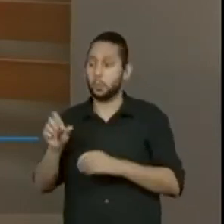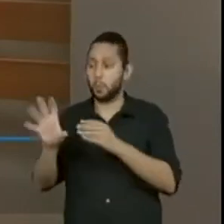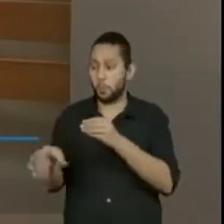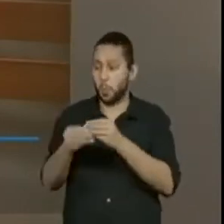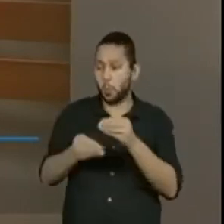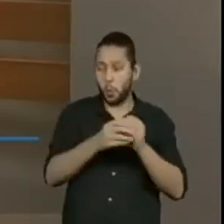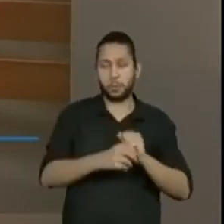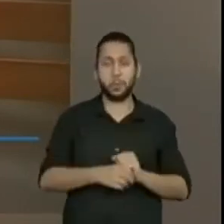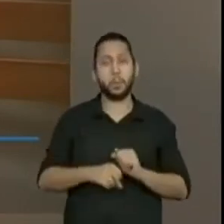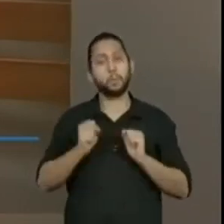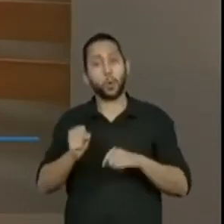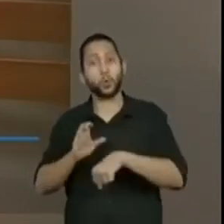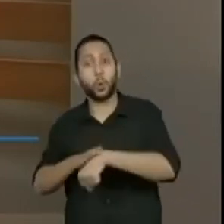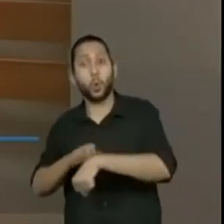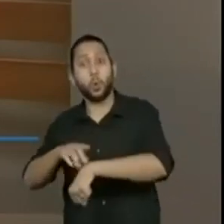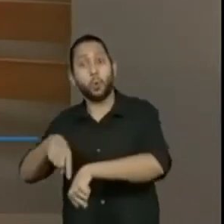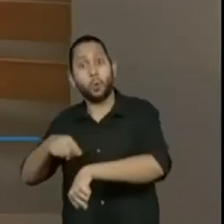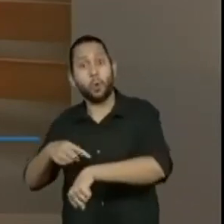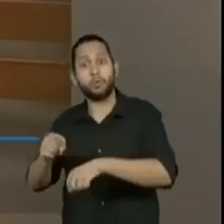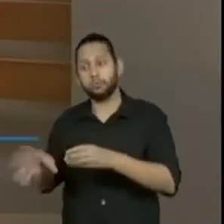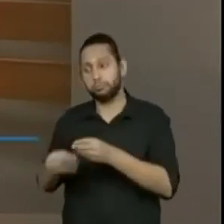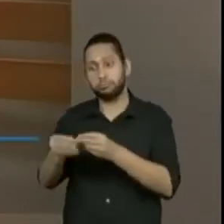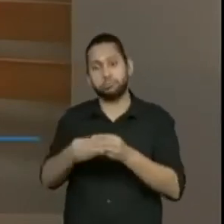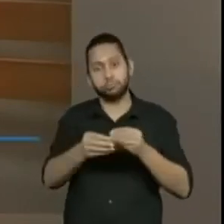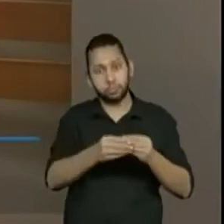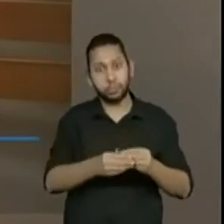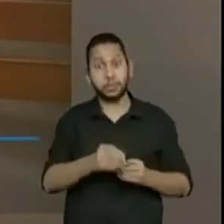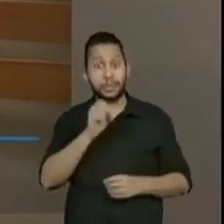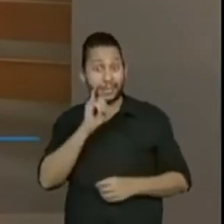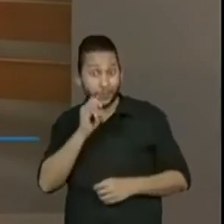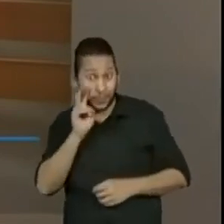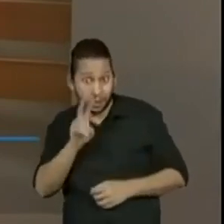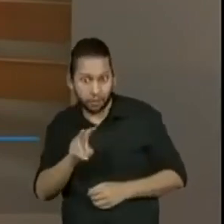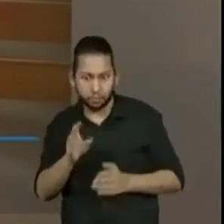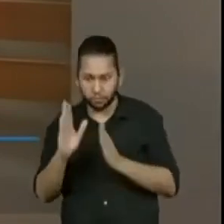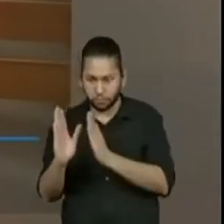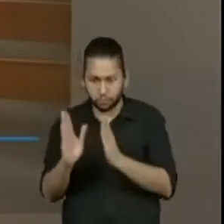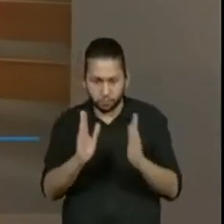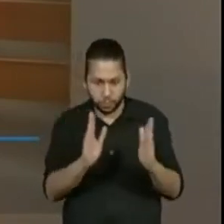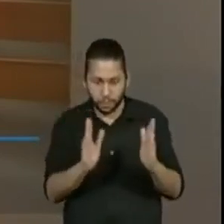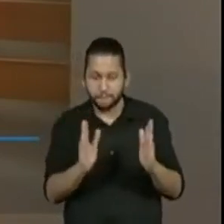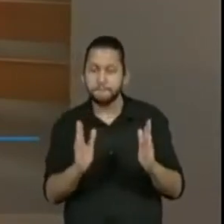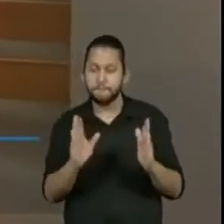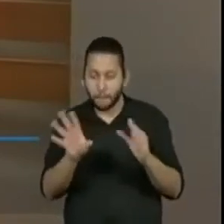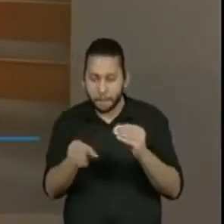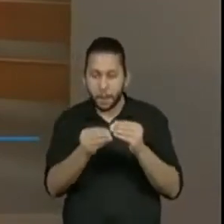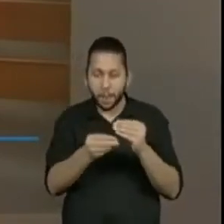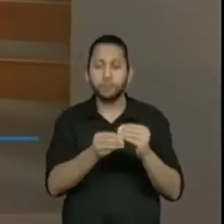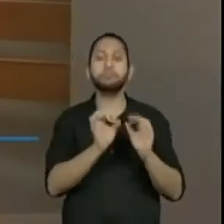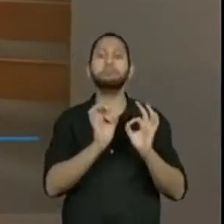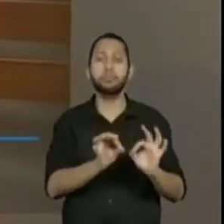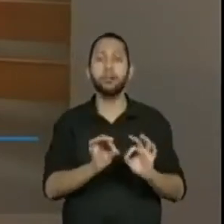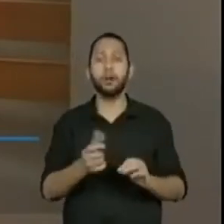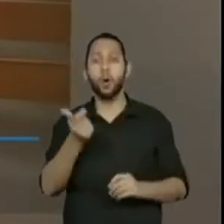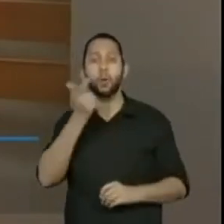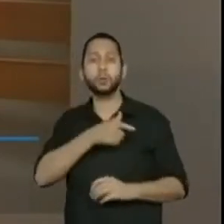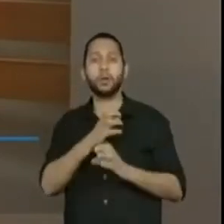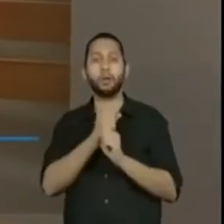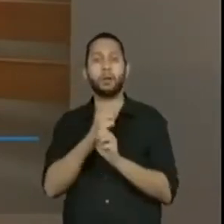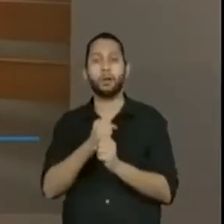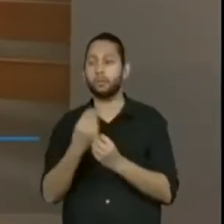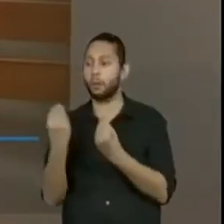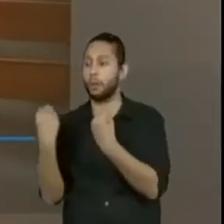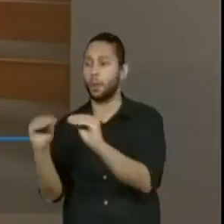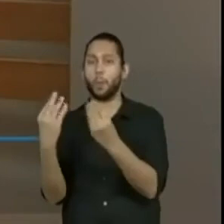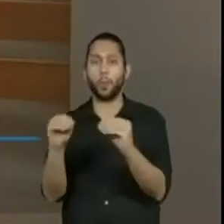Depois que eu identifiquei a sua regularidade, aí eu consigo preencher os quadradinhos. Certo? Então, essa